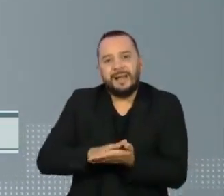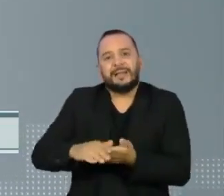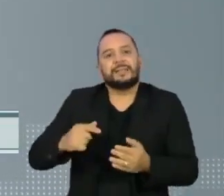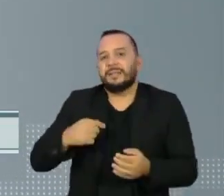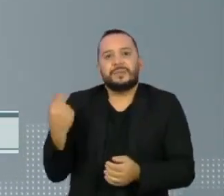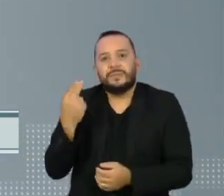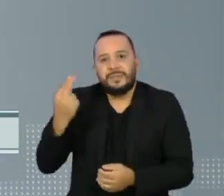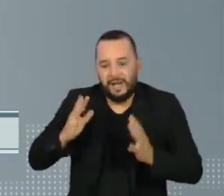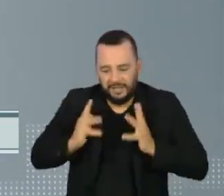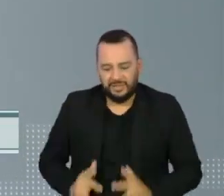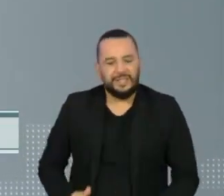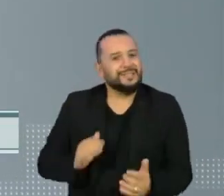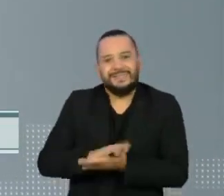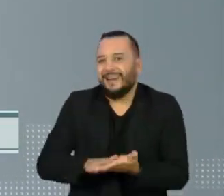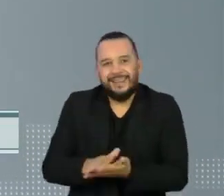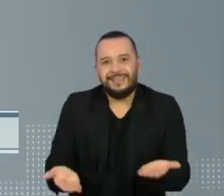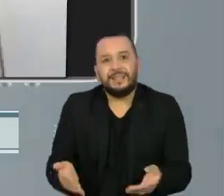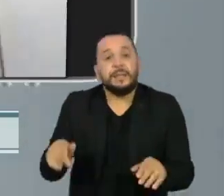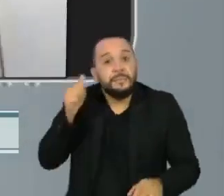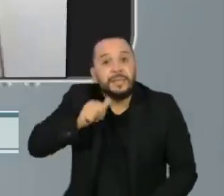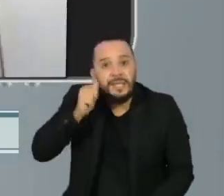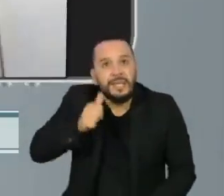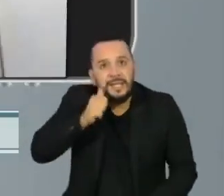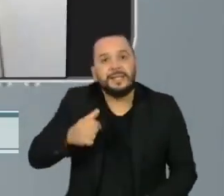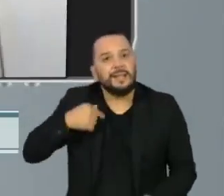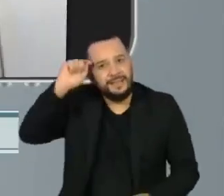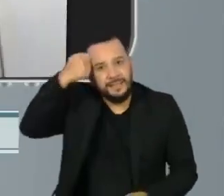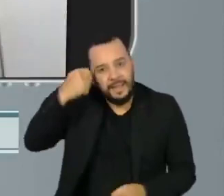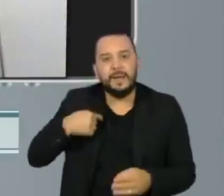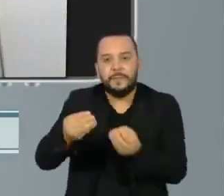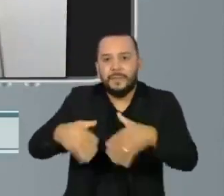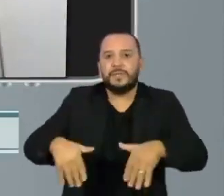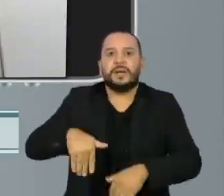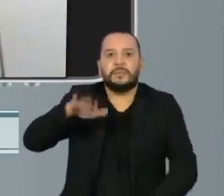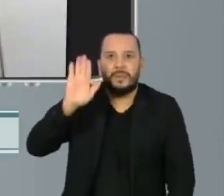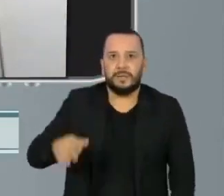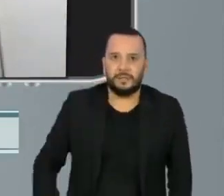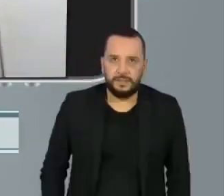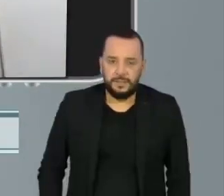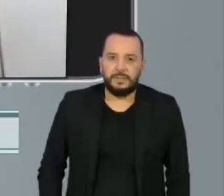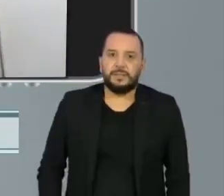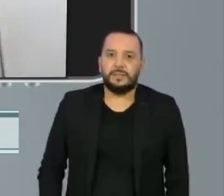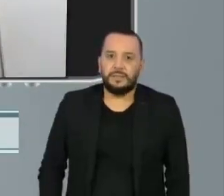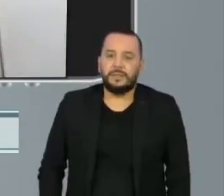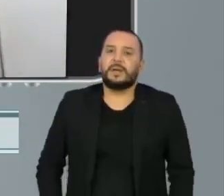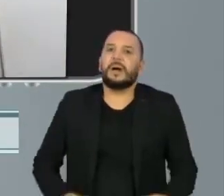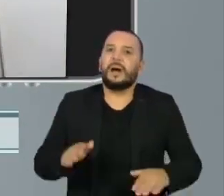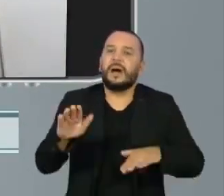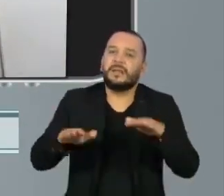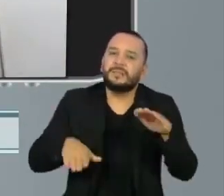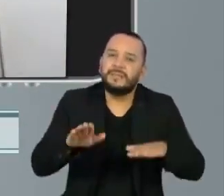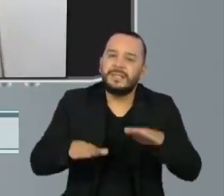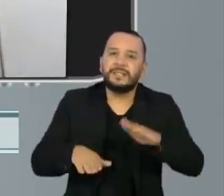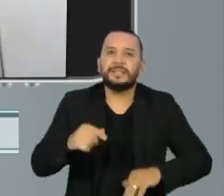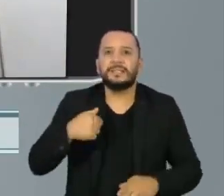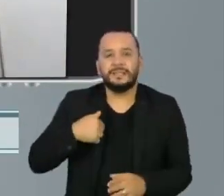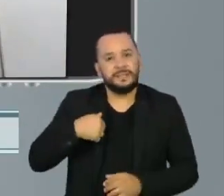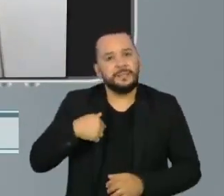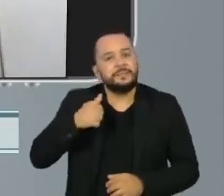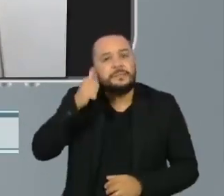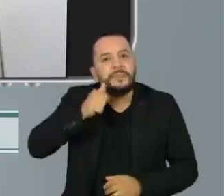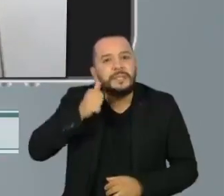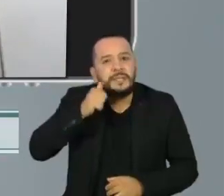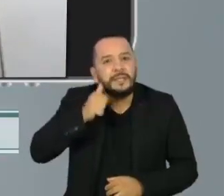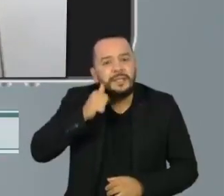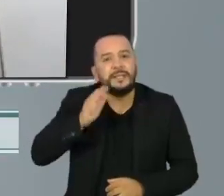As estudantes negras são as mais afetadas. Existe um dado do Banco Mundial que diz que meninas perdem cerca de 45 dias